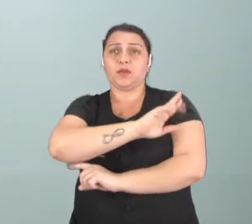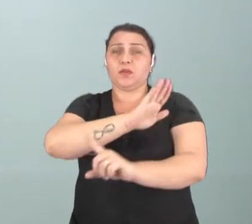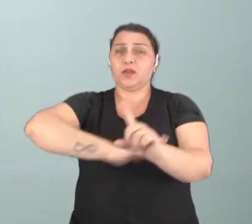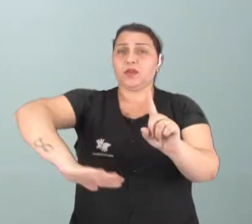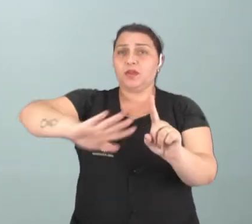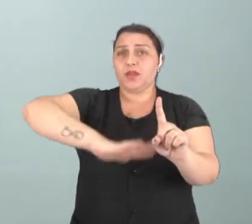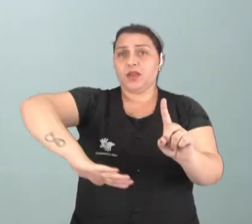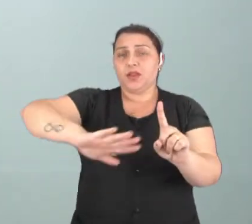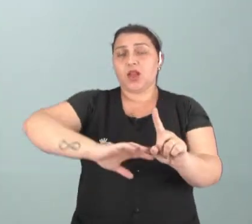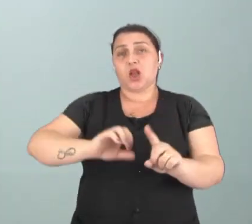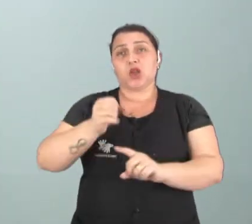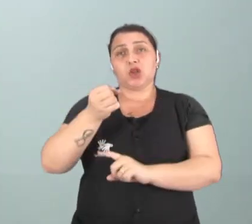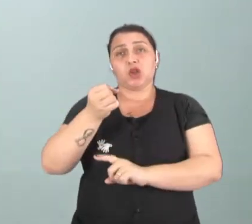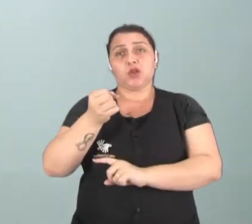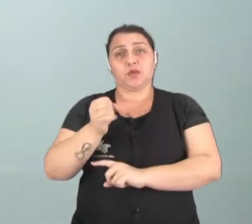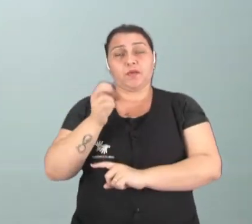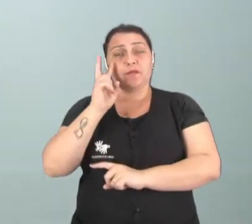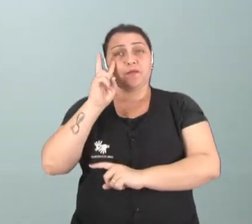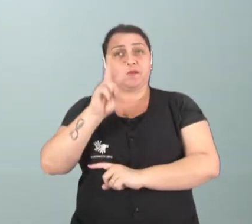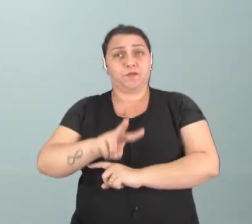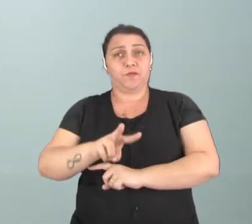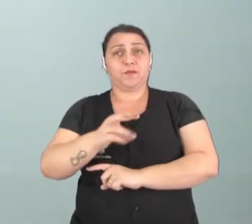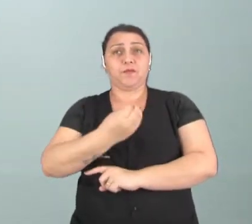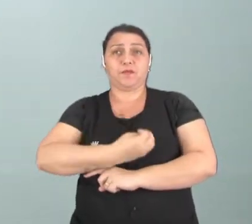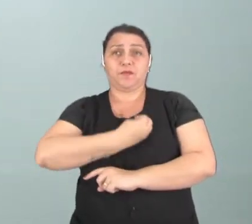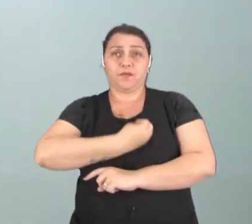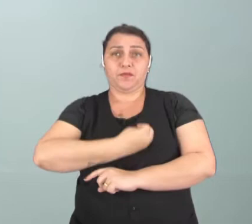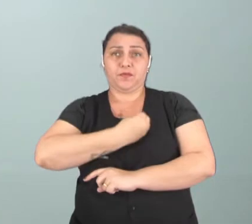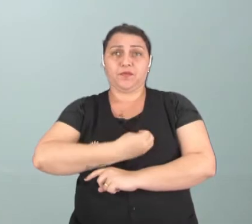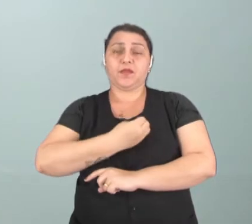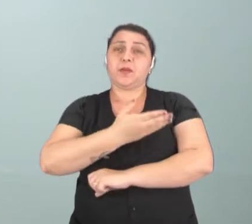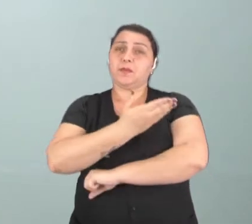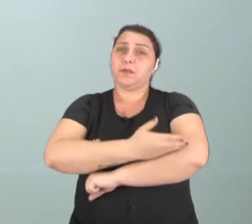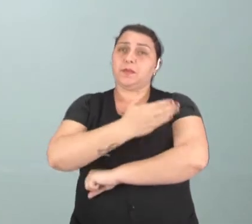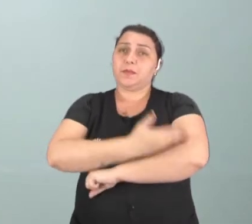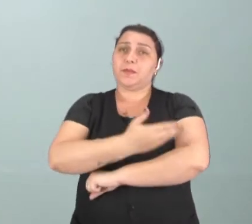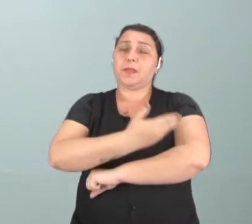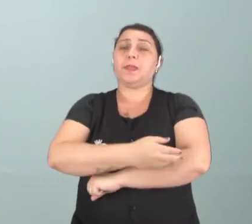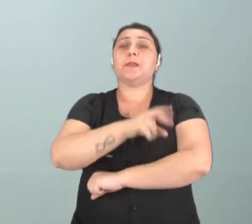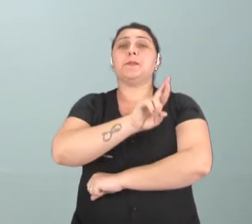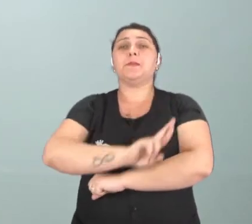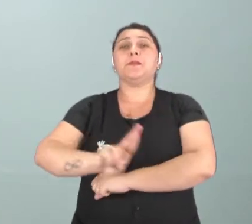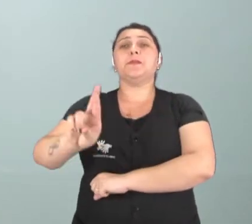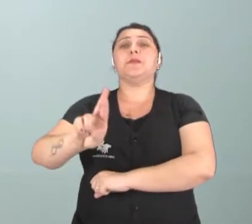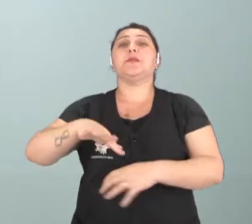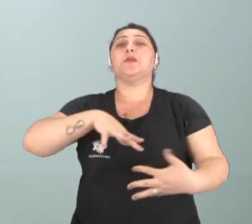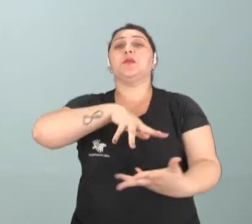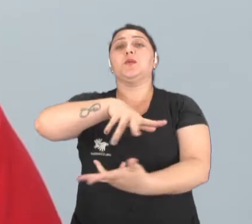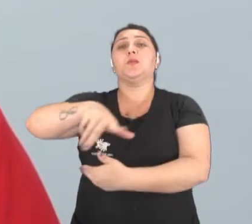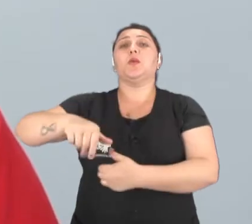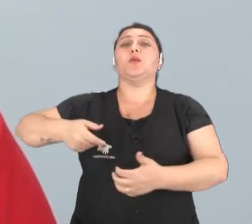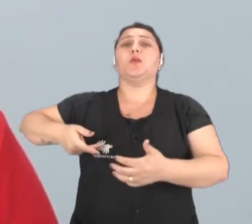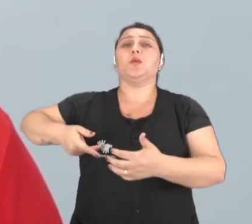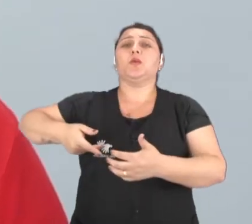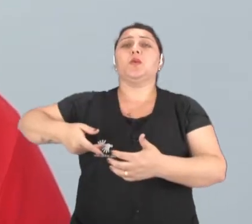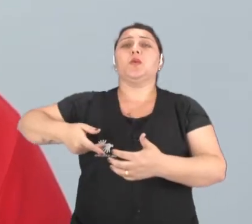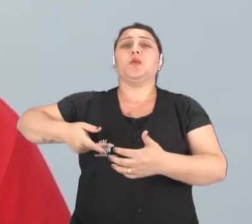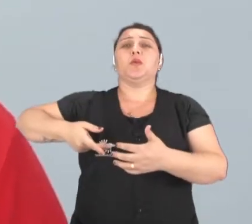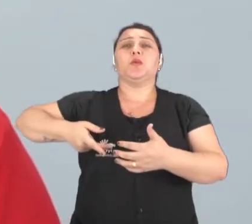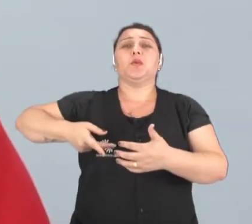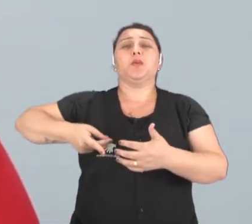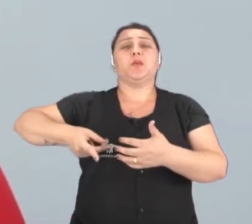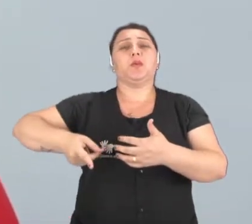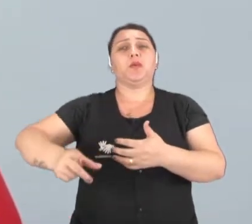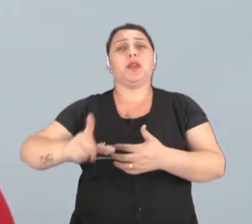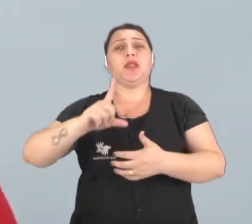Só que a gente vive com práticas de religiosidade num planeta finito, num planeta